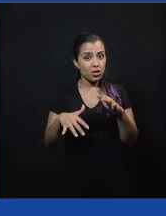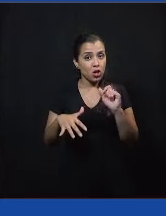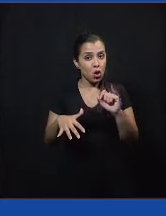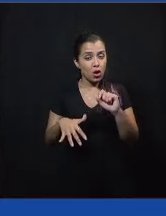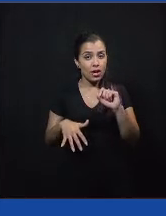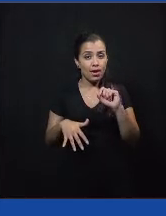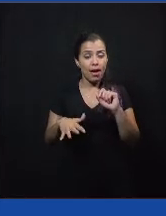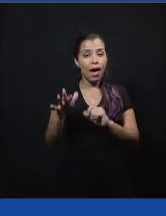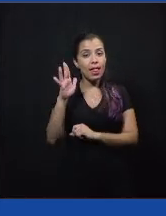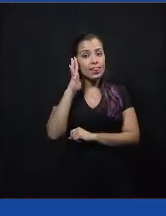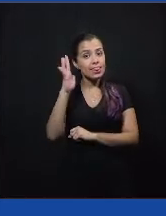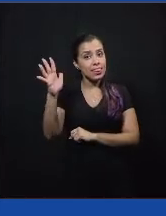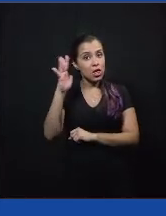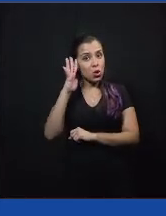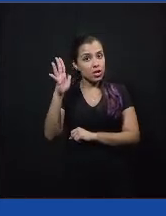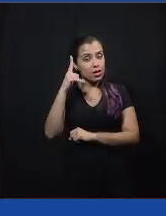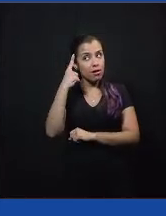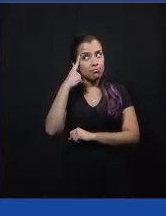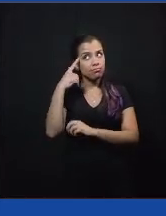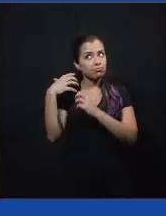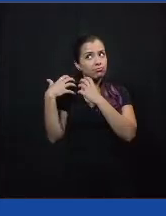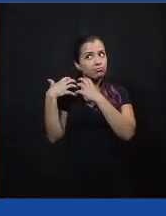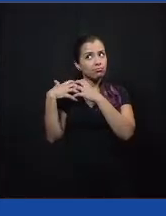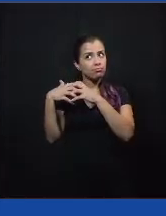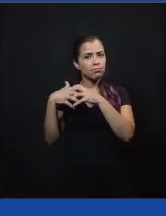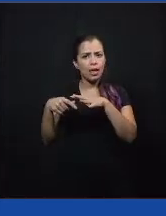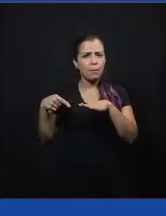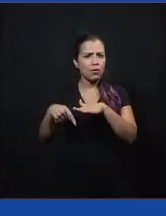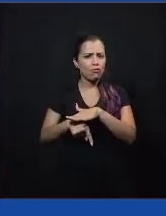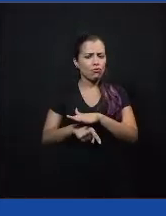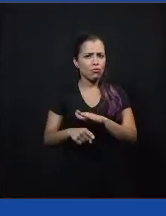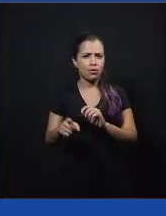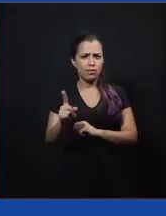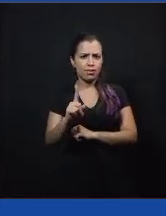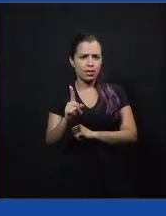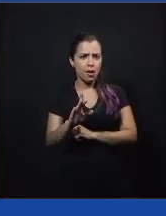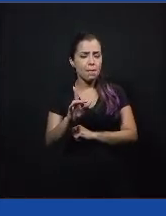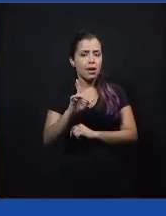Não vou entrar fundo nisso, mas a gente faz uma combinação entre...